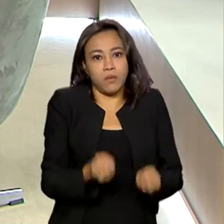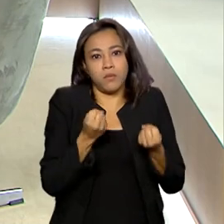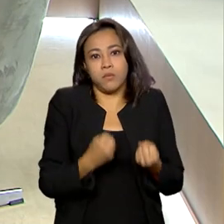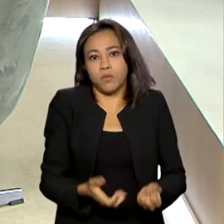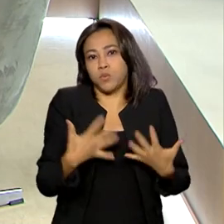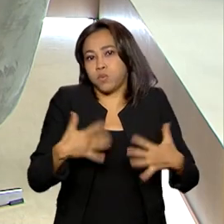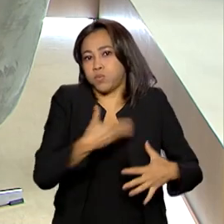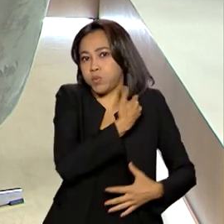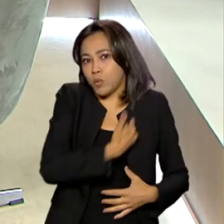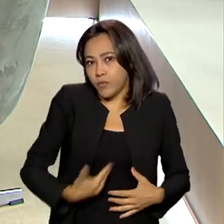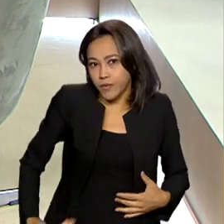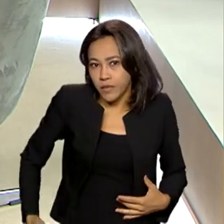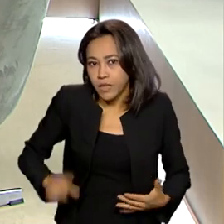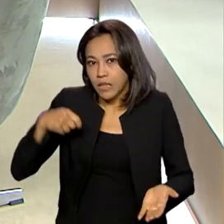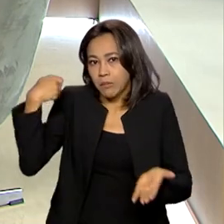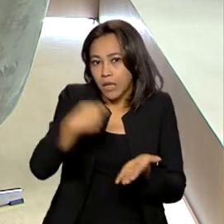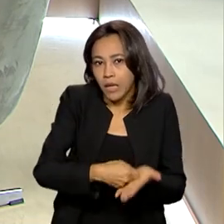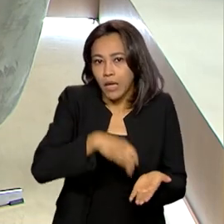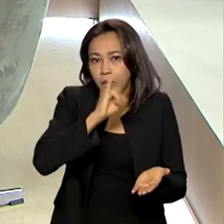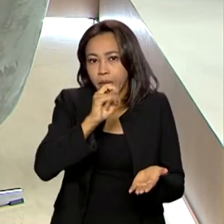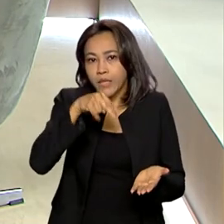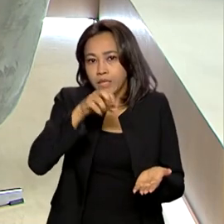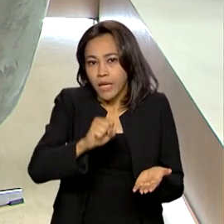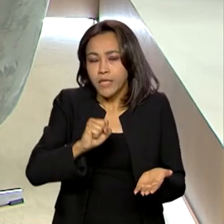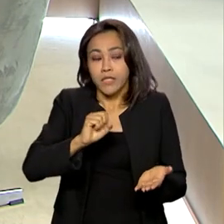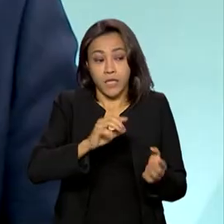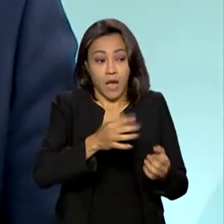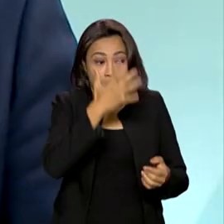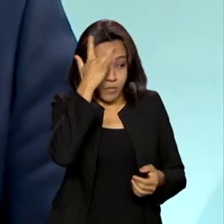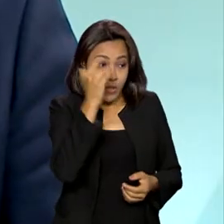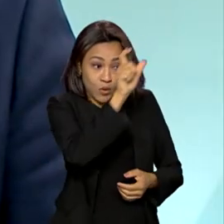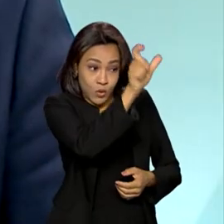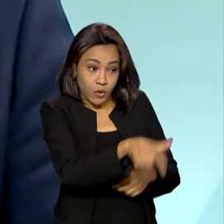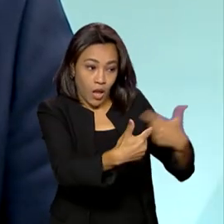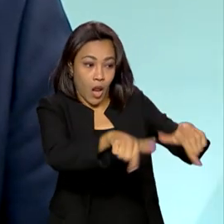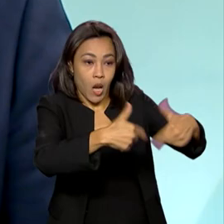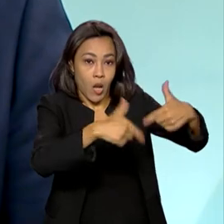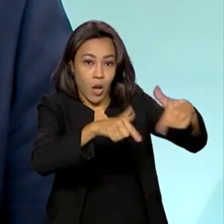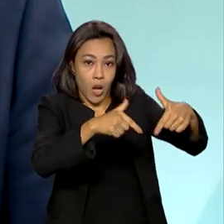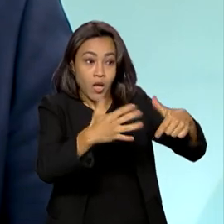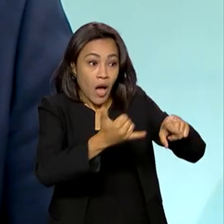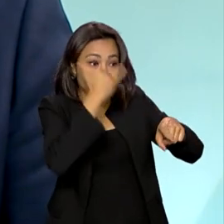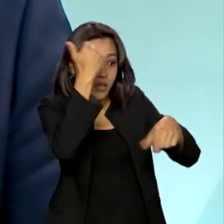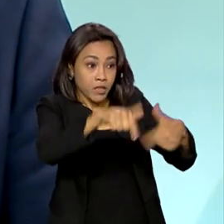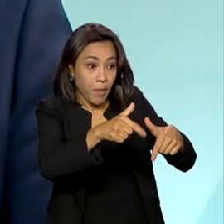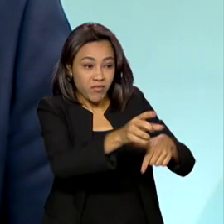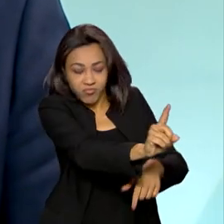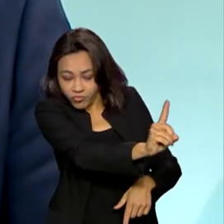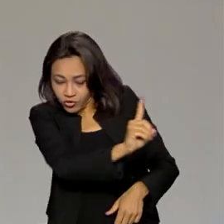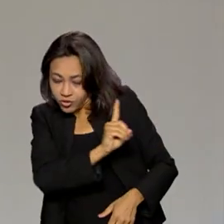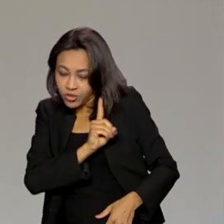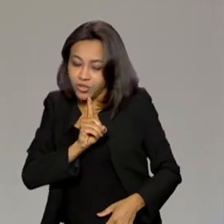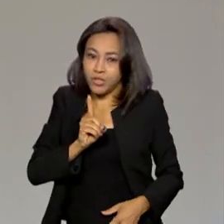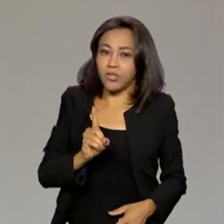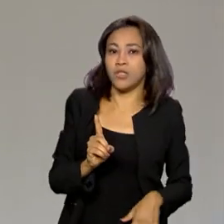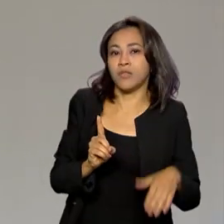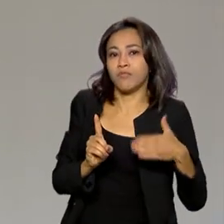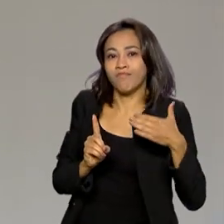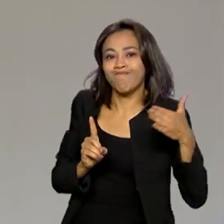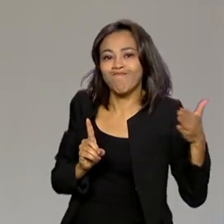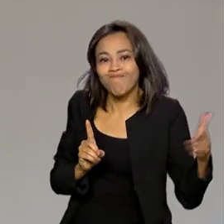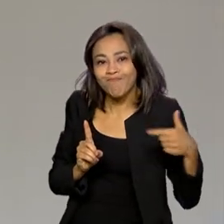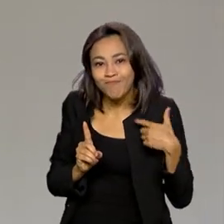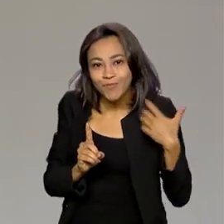Estado, para o INSS, retiram os trabalhadores da sociedade, da massa ativa ali, quer dizer, essa